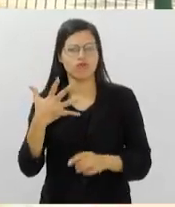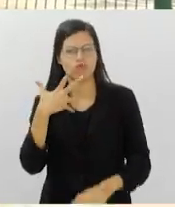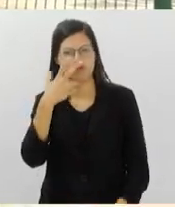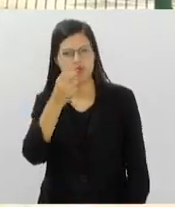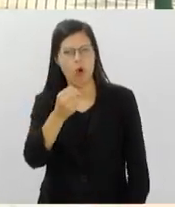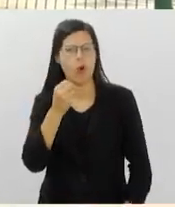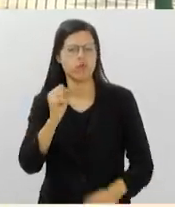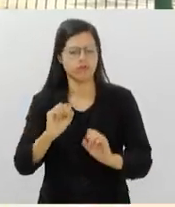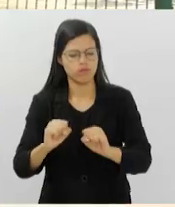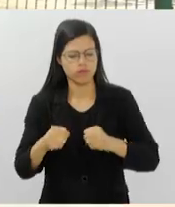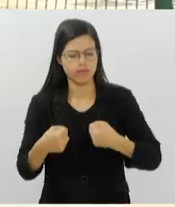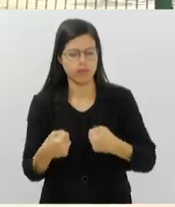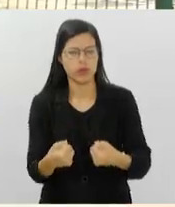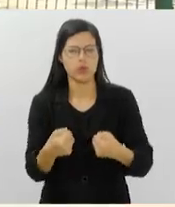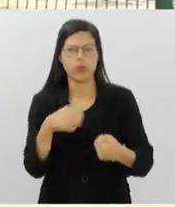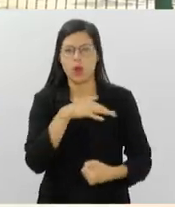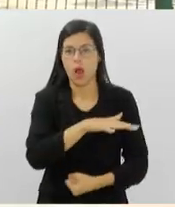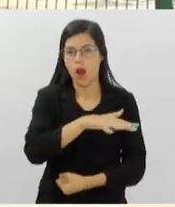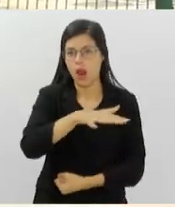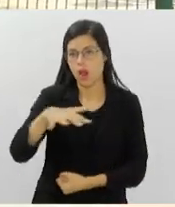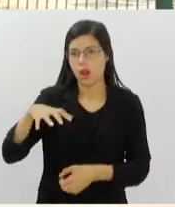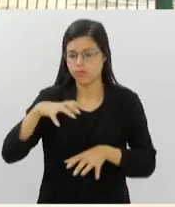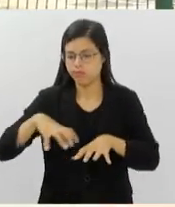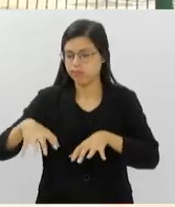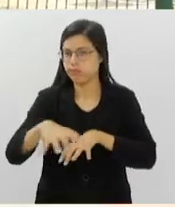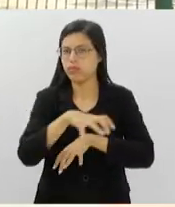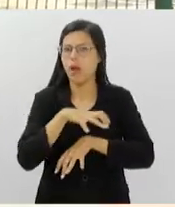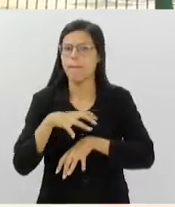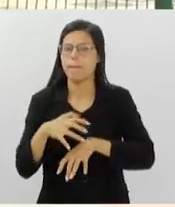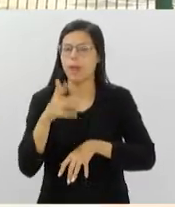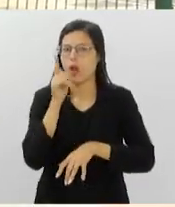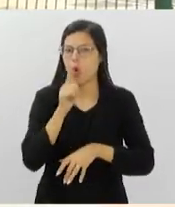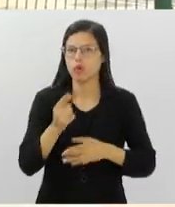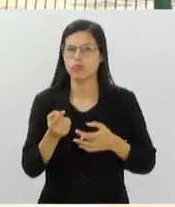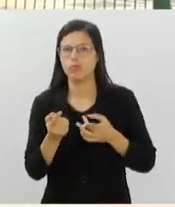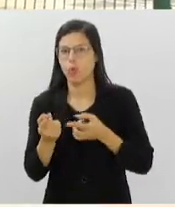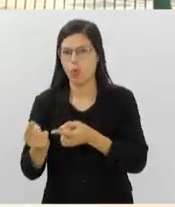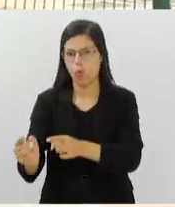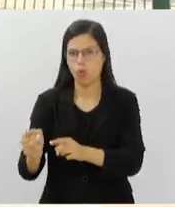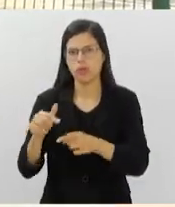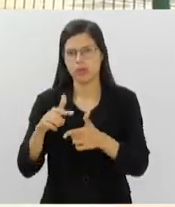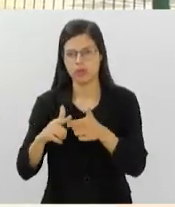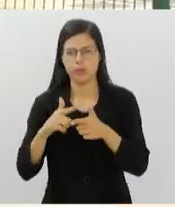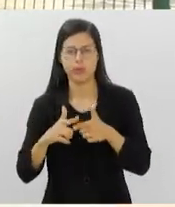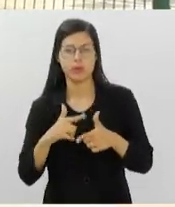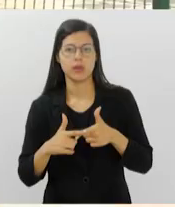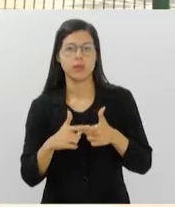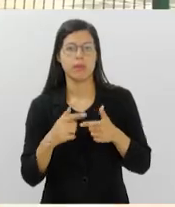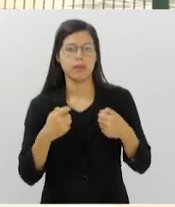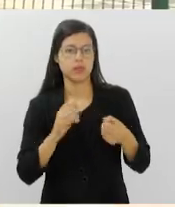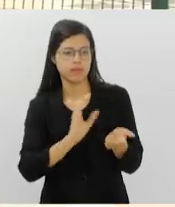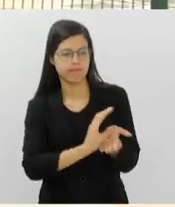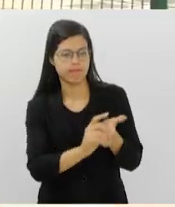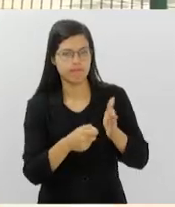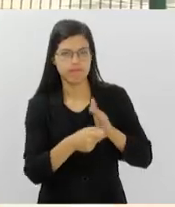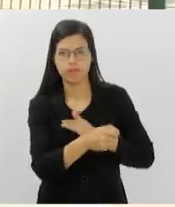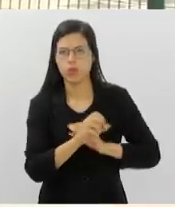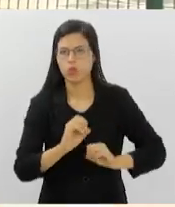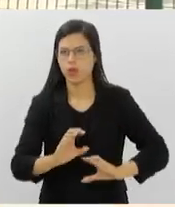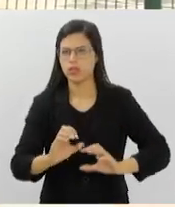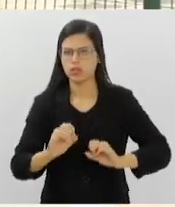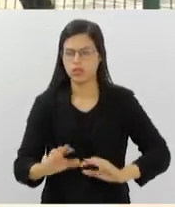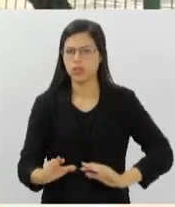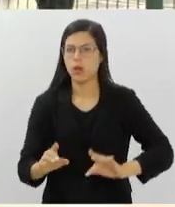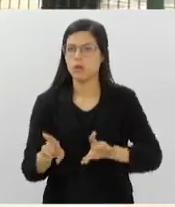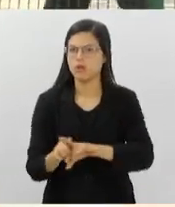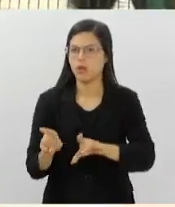multissetoriais e multidisciplinares para enfrentar esse fenômeno. Então, é necessário investir em educação, é necessário investir